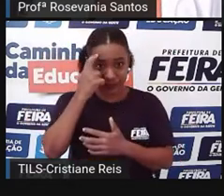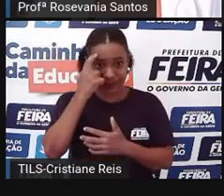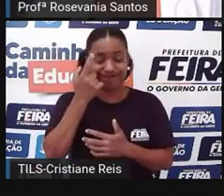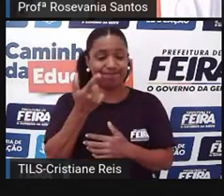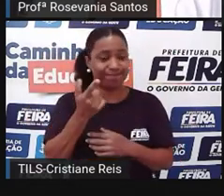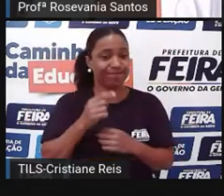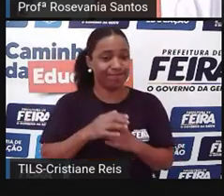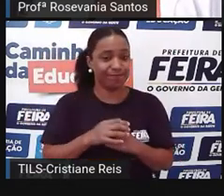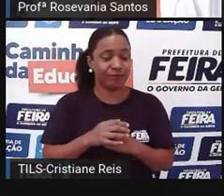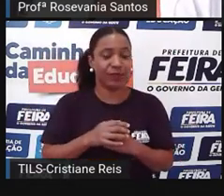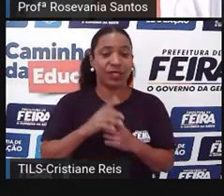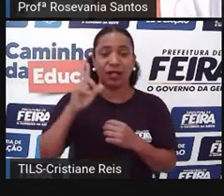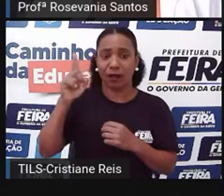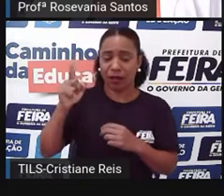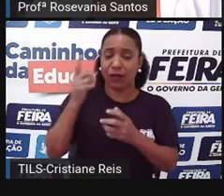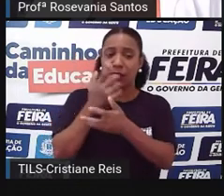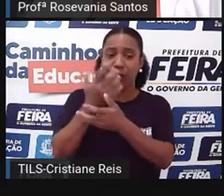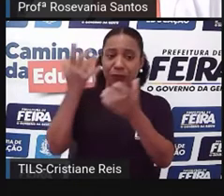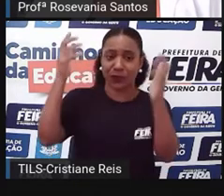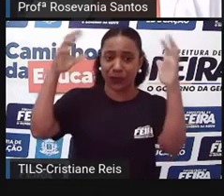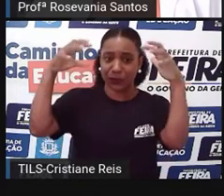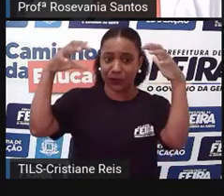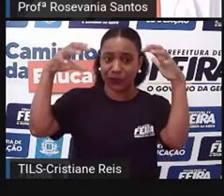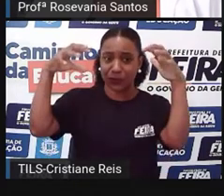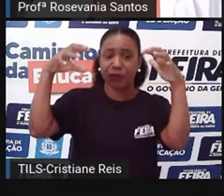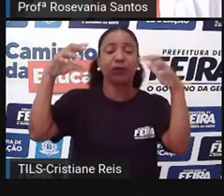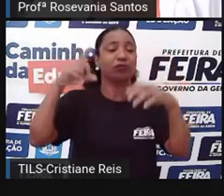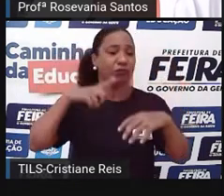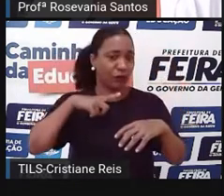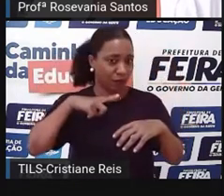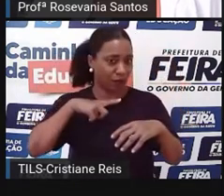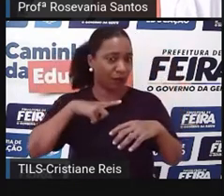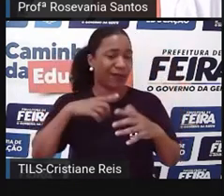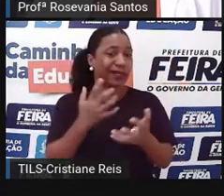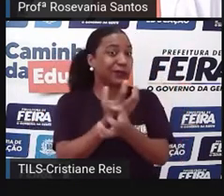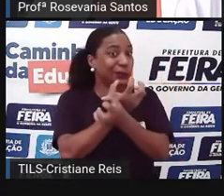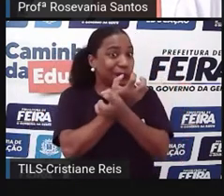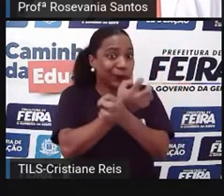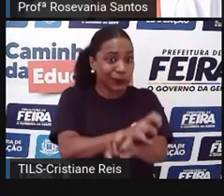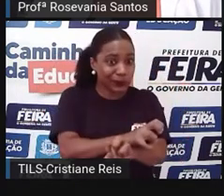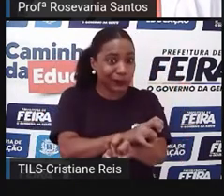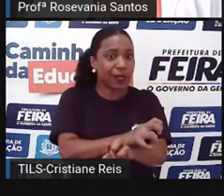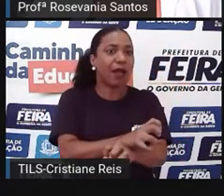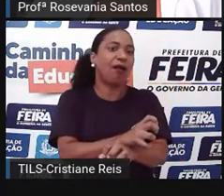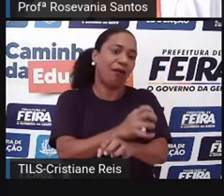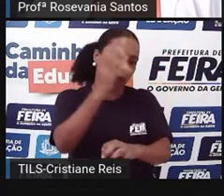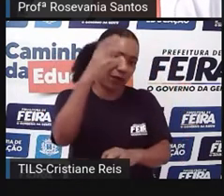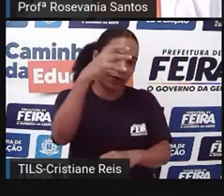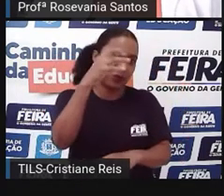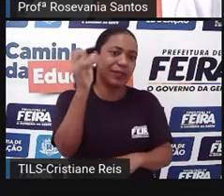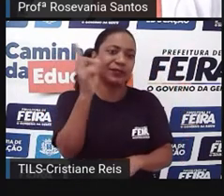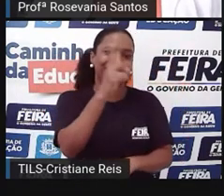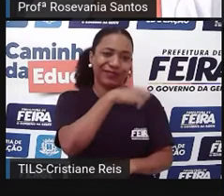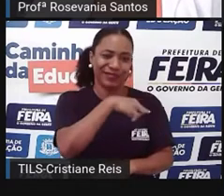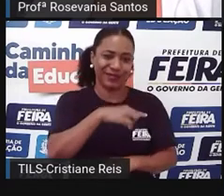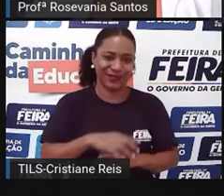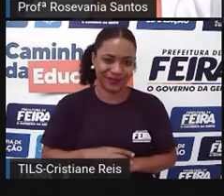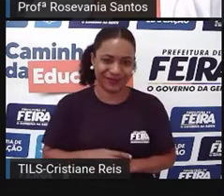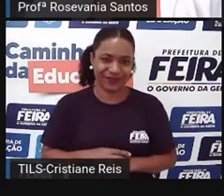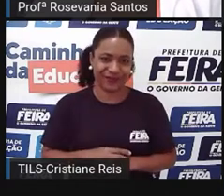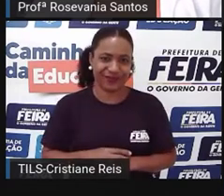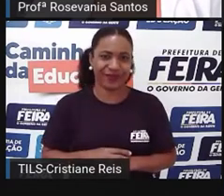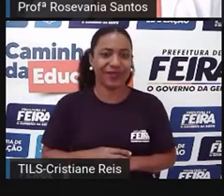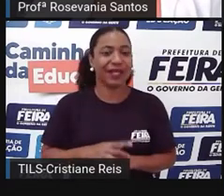gente? No semiárido chove, no árido aqui já é um pouquinho mais complicado. Então, para tirar aquela ideia que a gente tem, que no Nordeste só